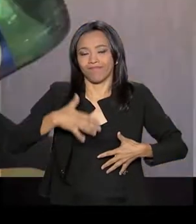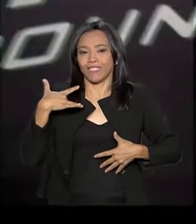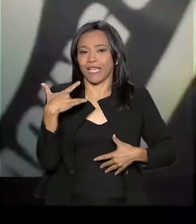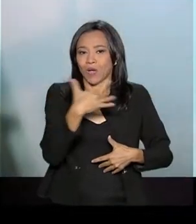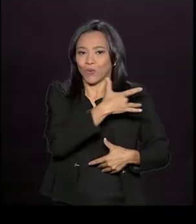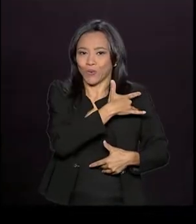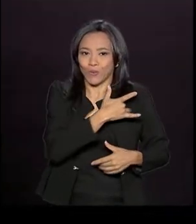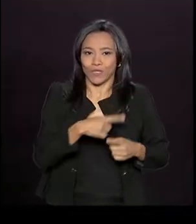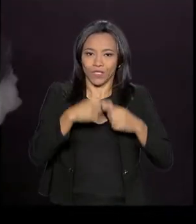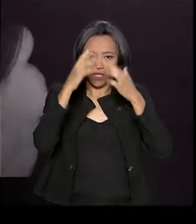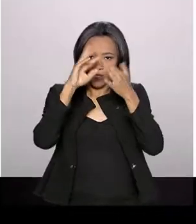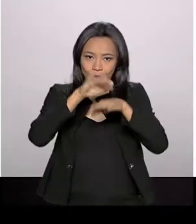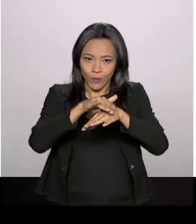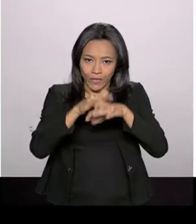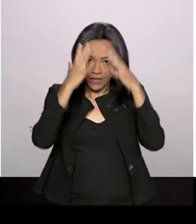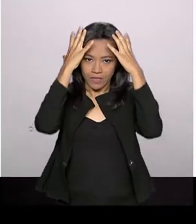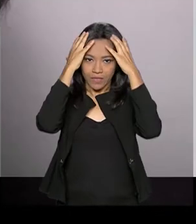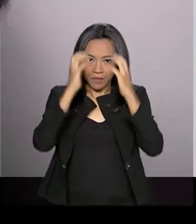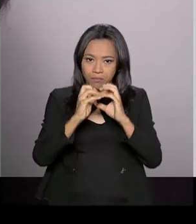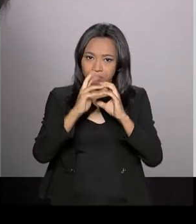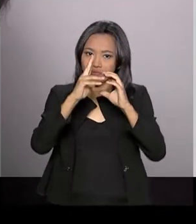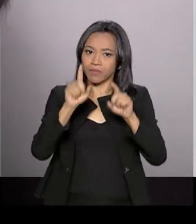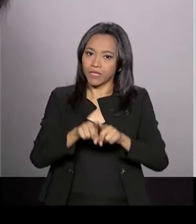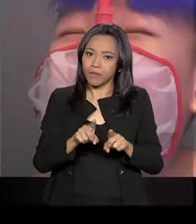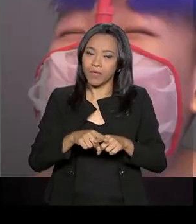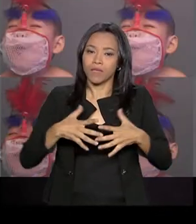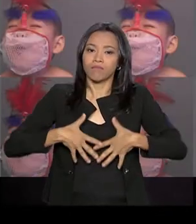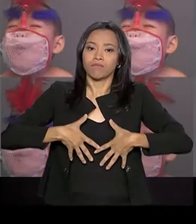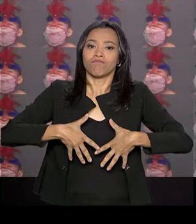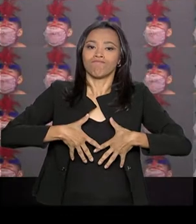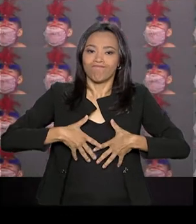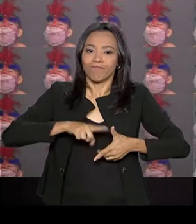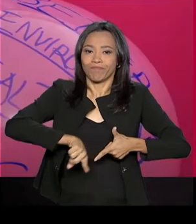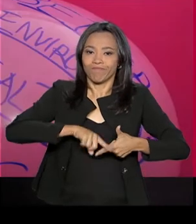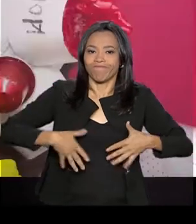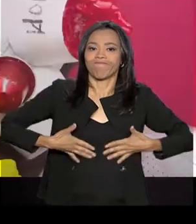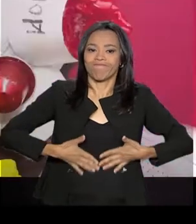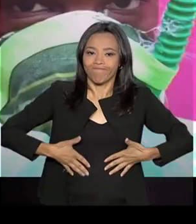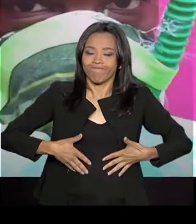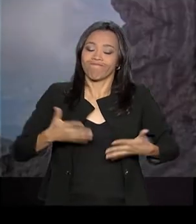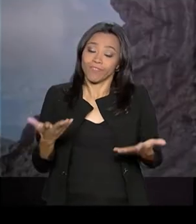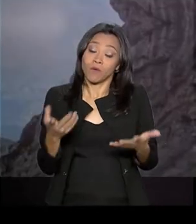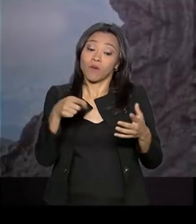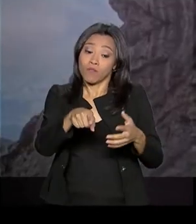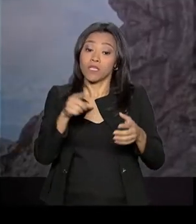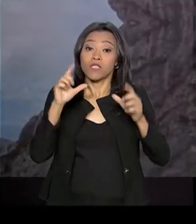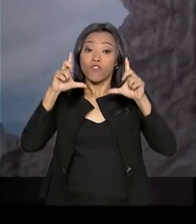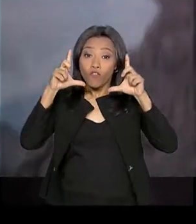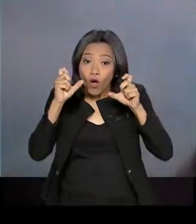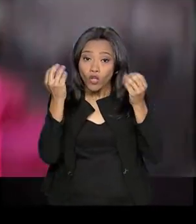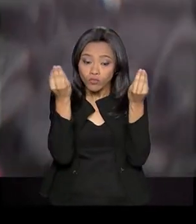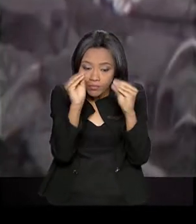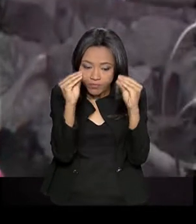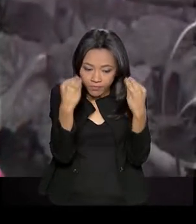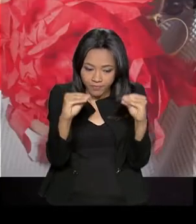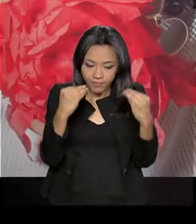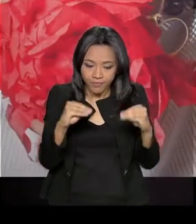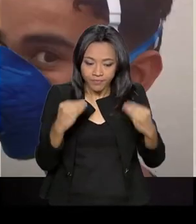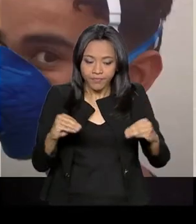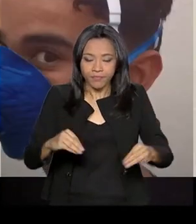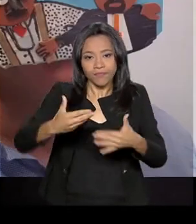cardiovasculares. Uma campanha de engajamento da população na internet pede que as pessoas postem fotos e vídeos nas redes sociais